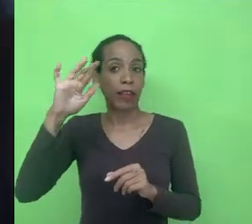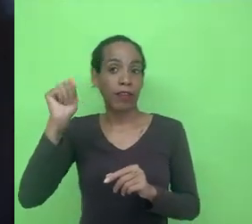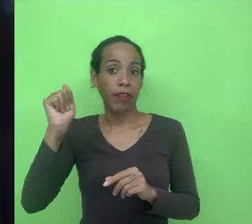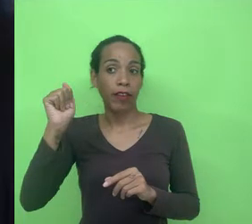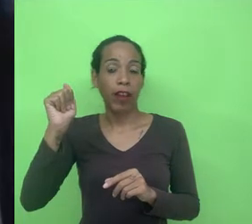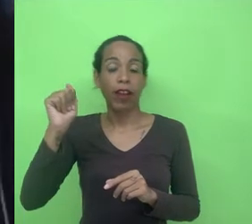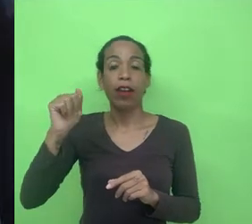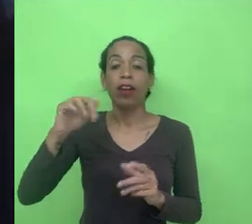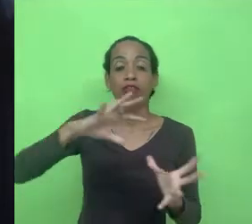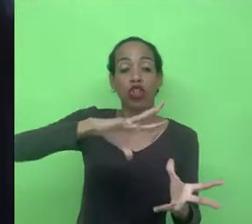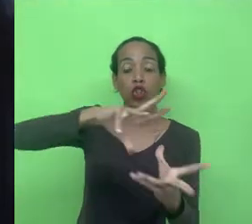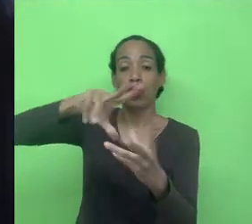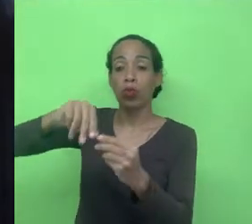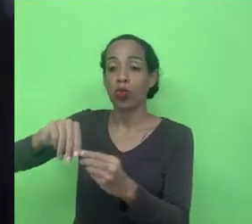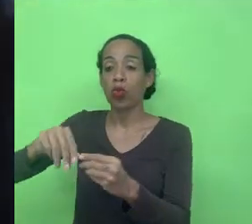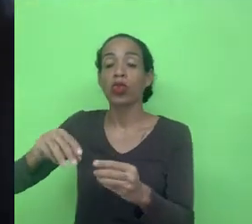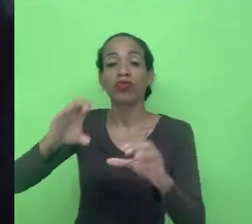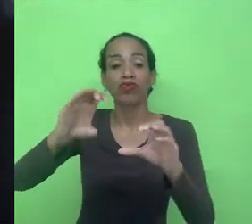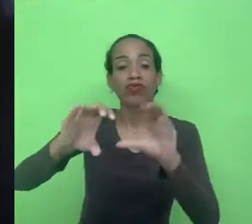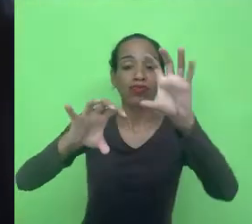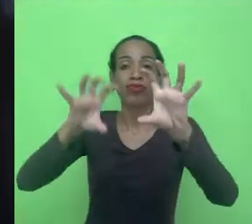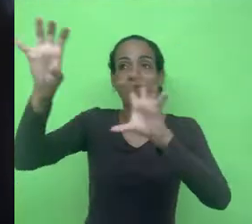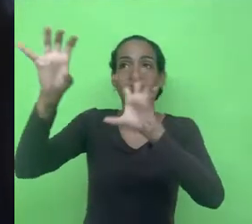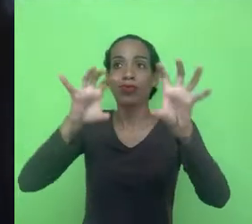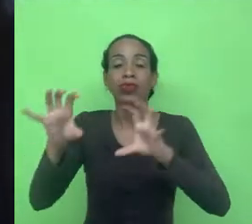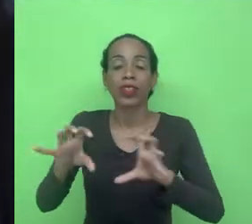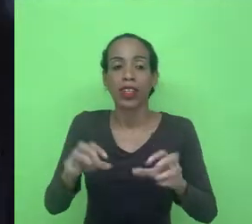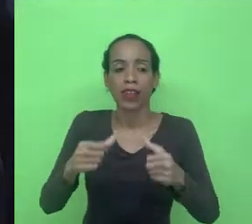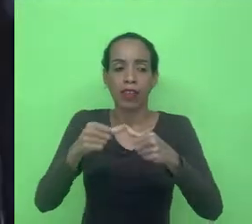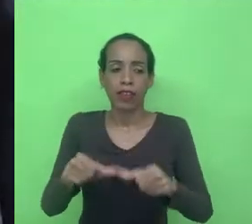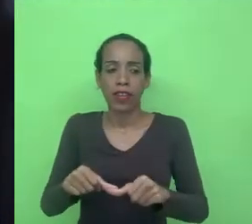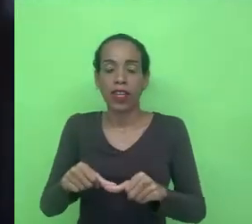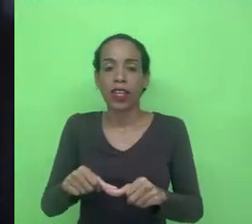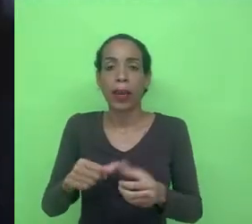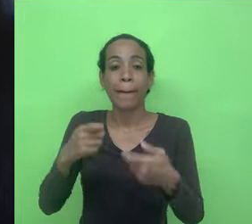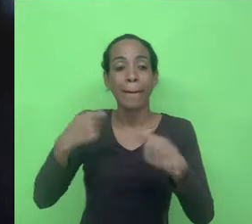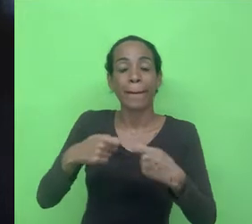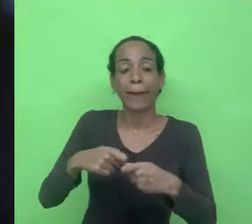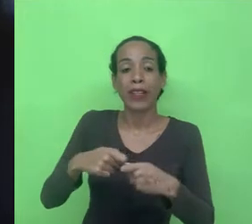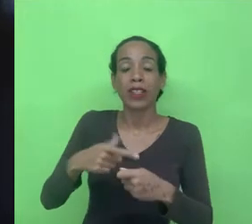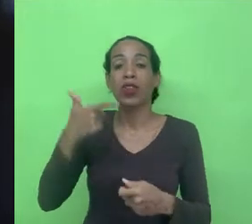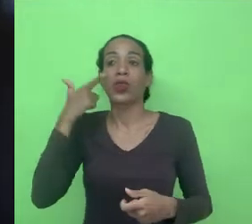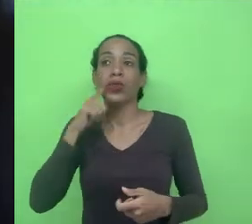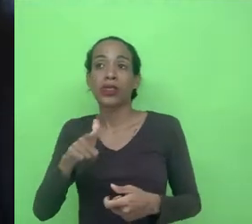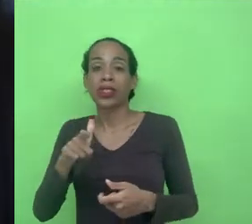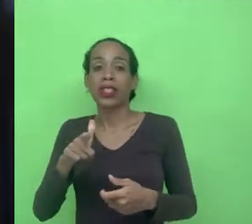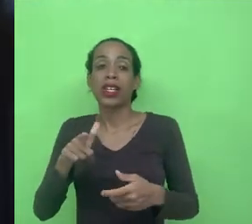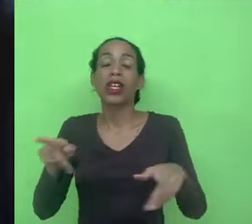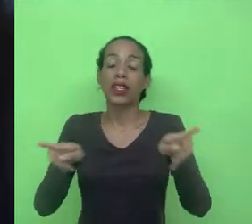e locais nas quais as outras plataformas ficam dependentes para realizar suas atividades também.